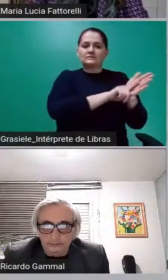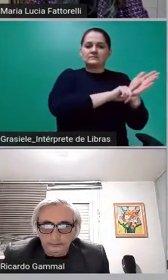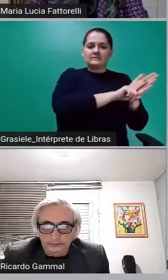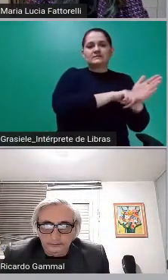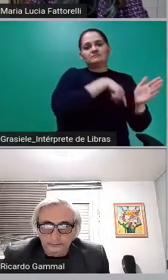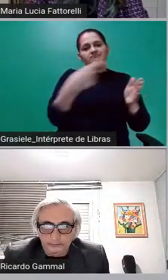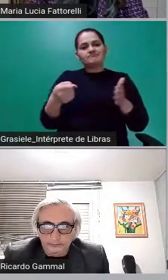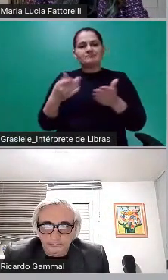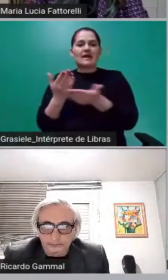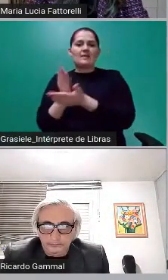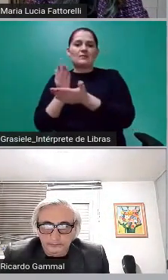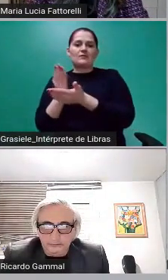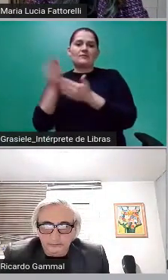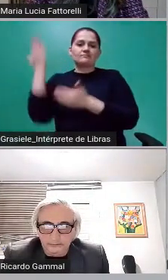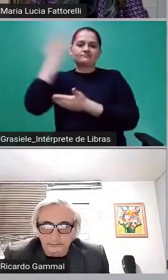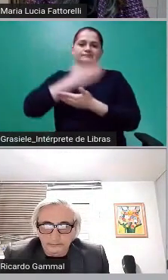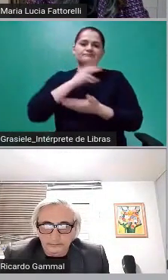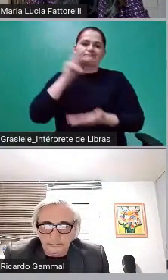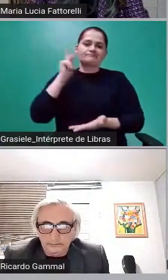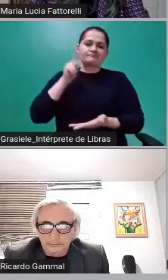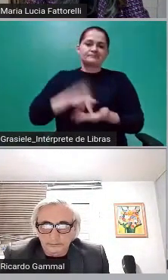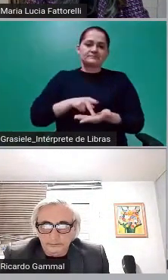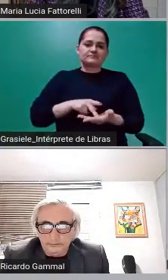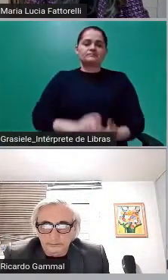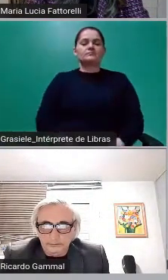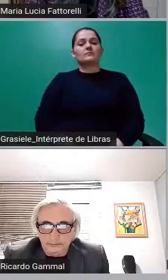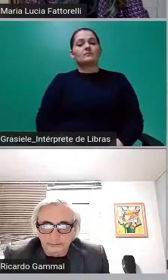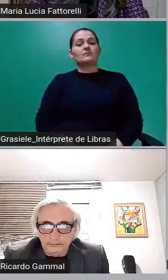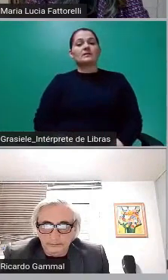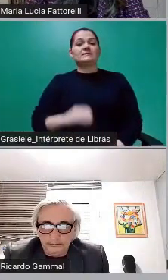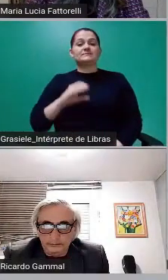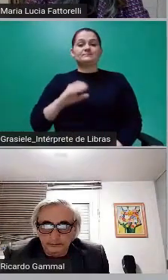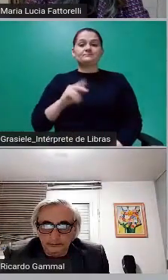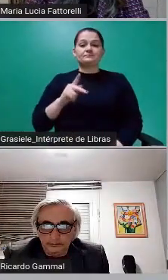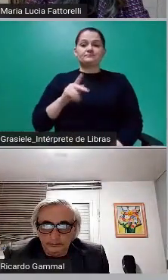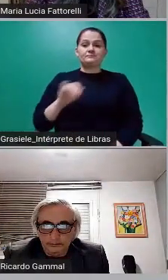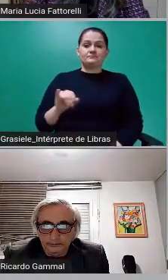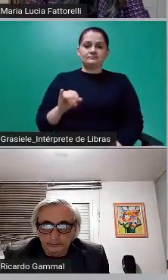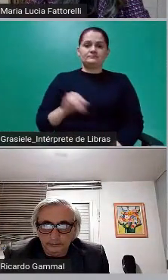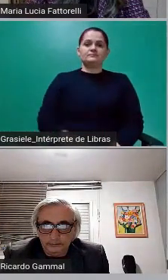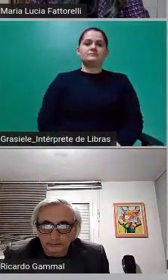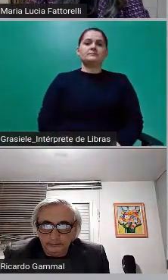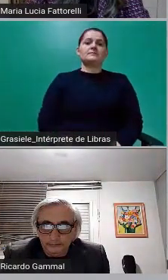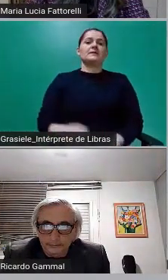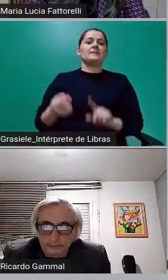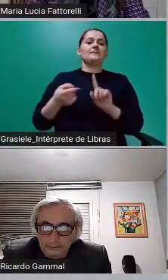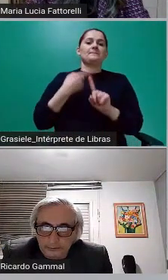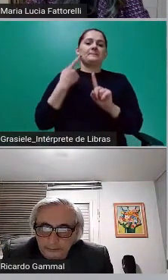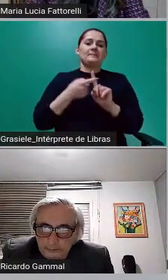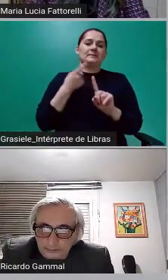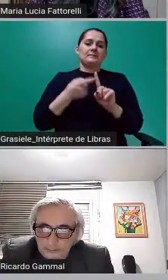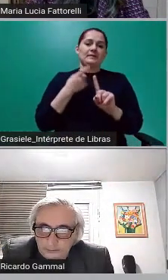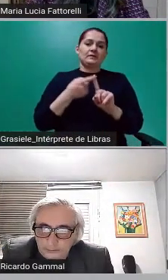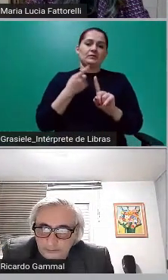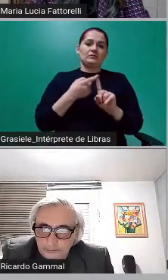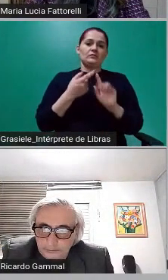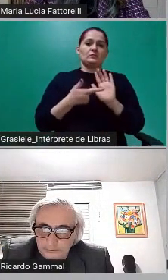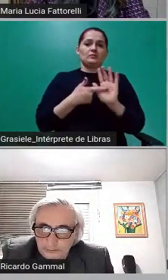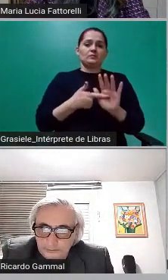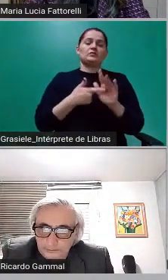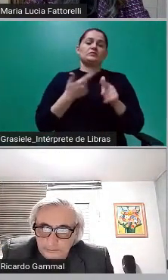Senado Federal. E a CPI apurou, primeiramente, problemas na